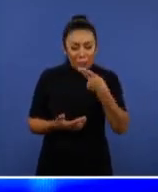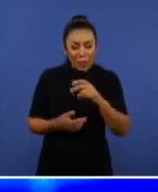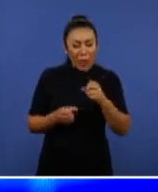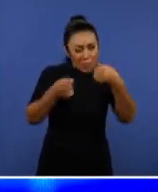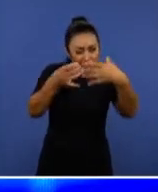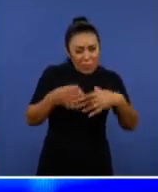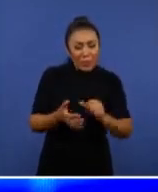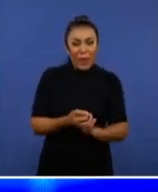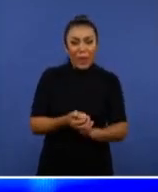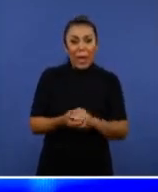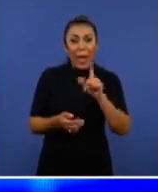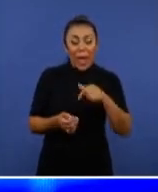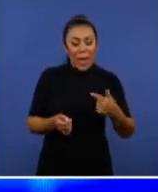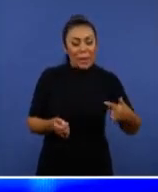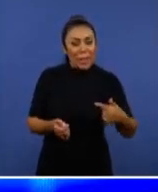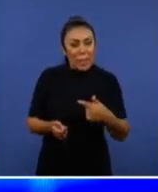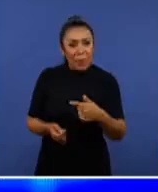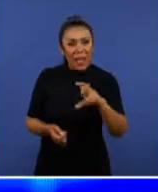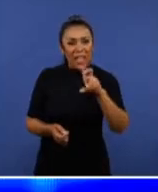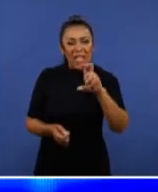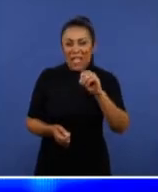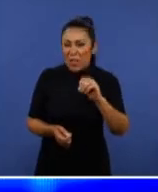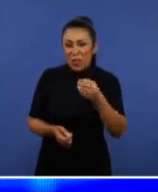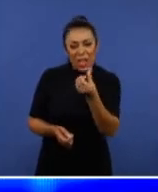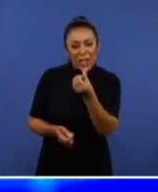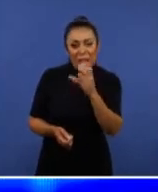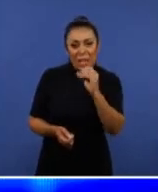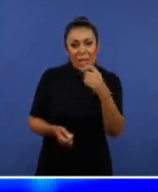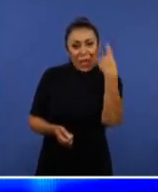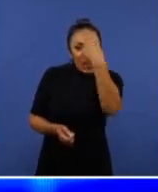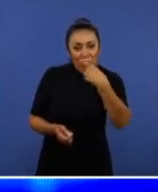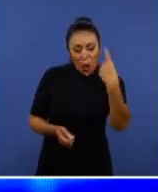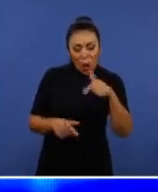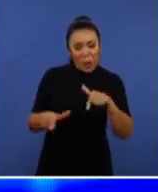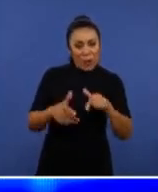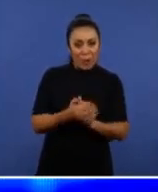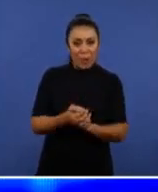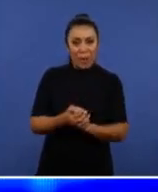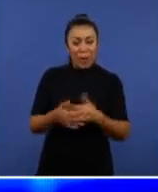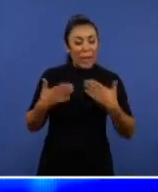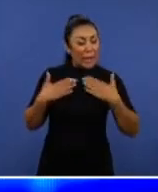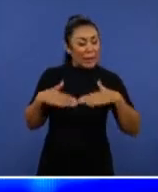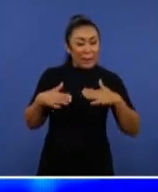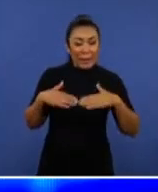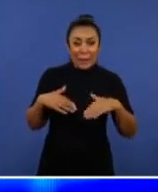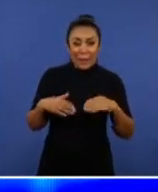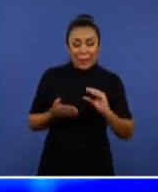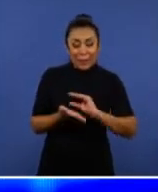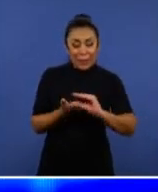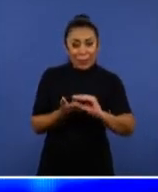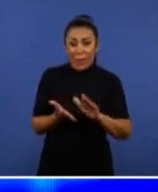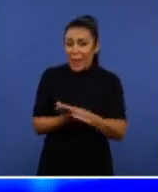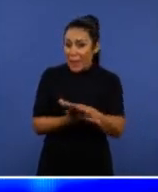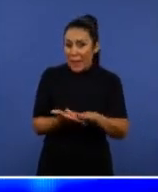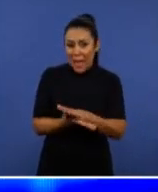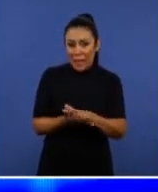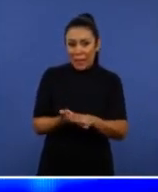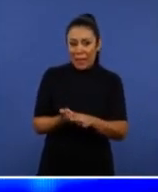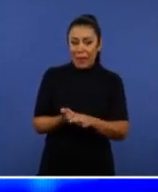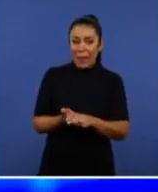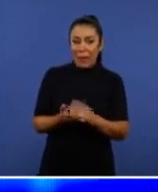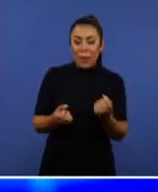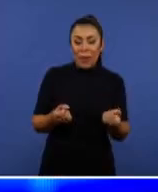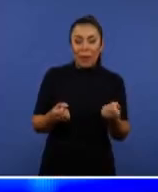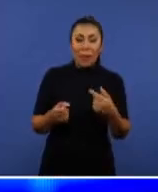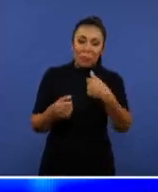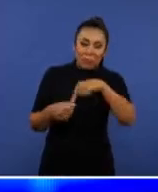Informalidade é uma jornada semanal de 50, 60 horas semanais, sem o descanso remunerado semanal para ir para o templo agradecer a